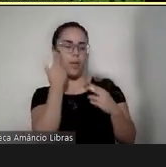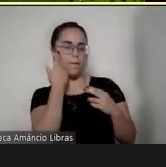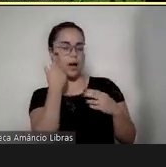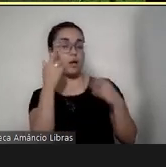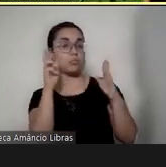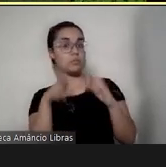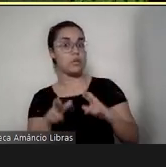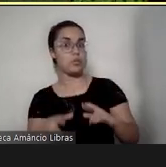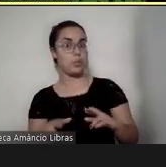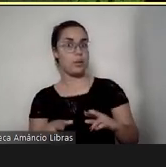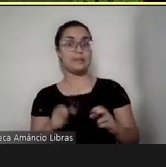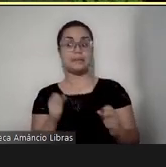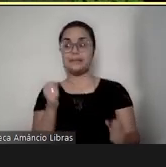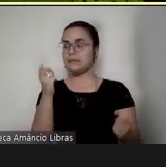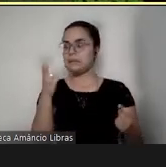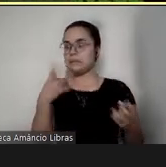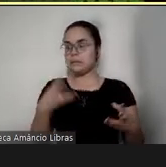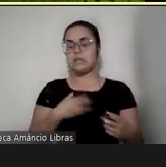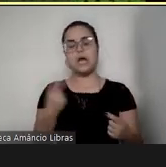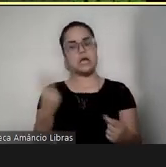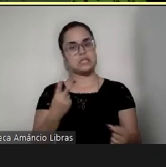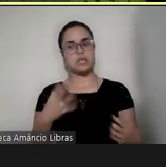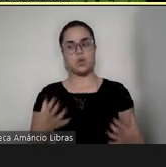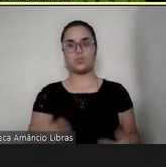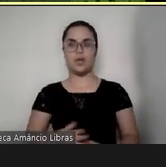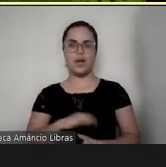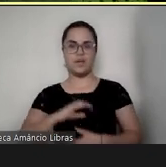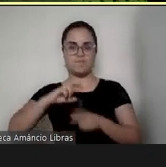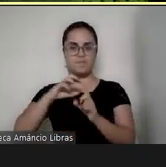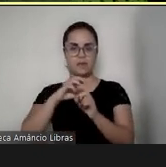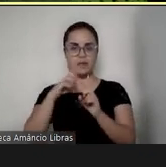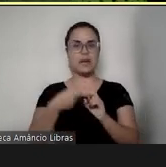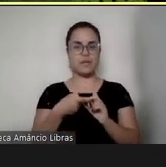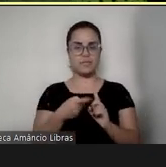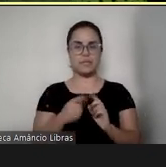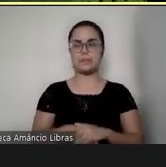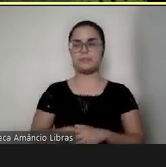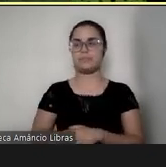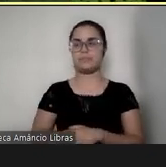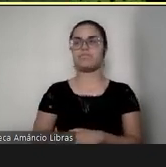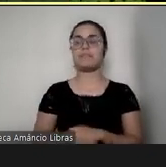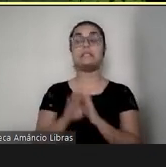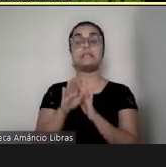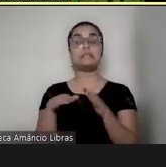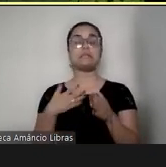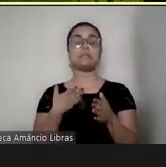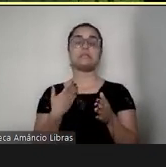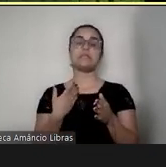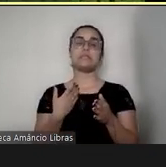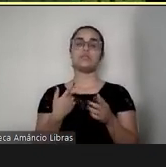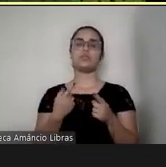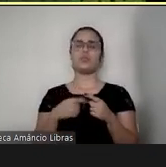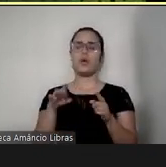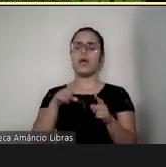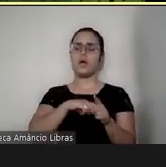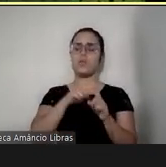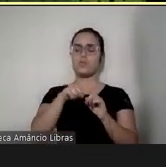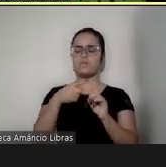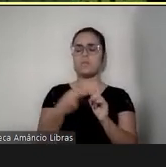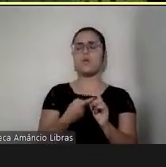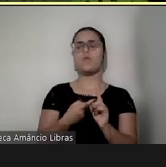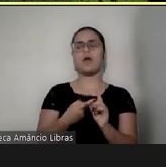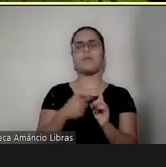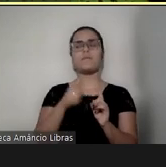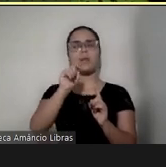colocado nessa segunda gestação. E quando, logo que eu fiquei grávida do Gabriel,